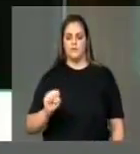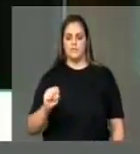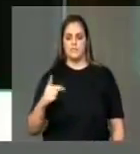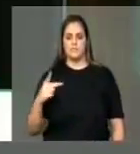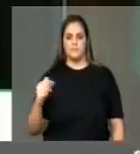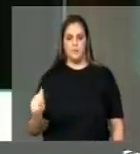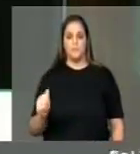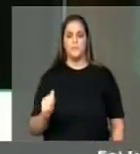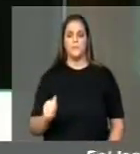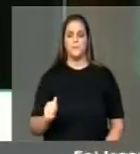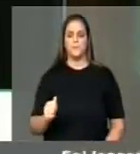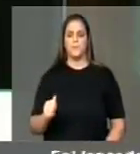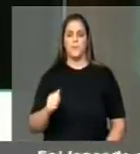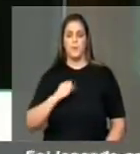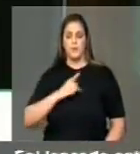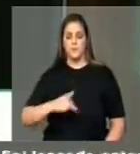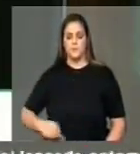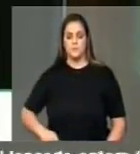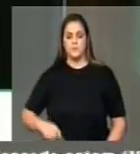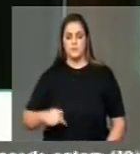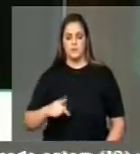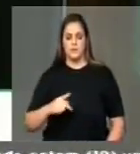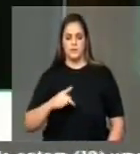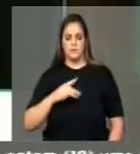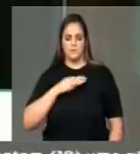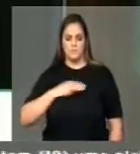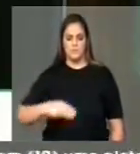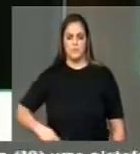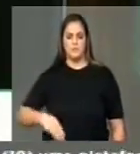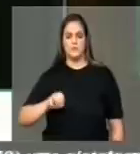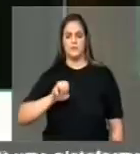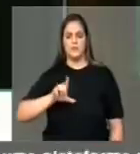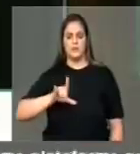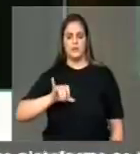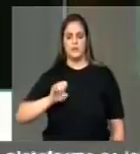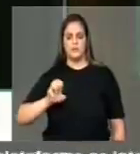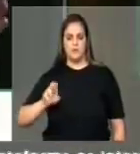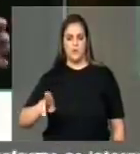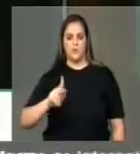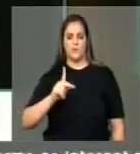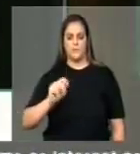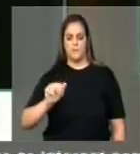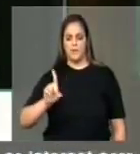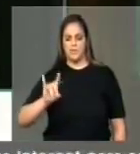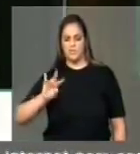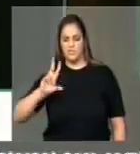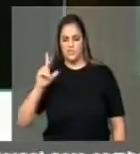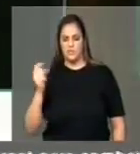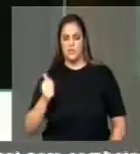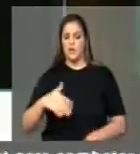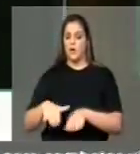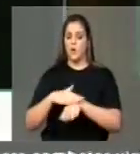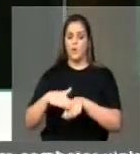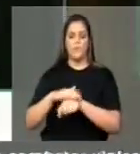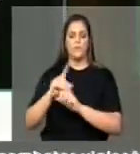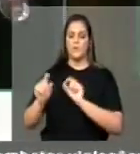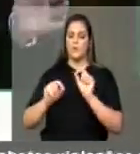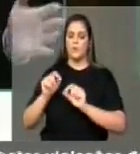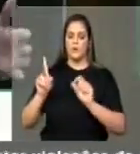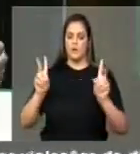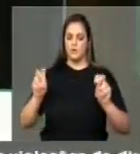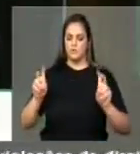aonde o presidente, o nosso ministro Eliseu Padilha, foi tratar de assuntos relacionados